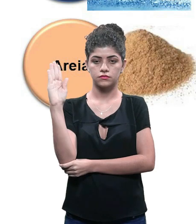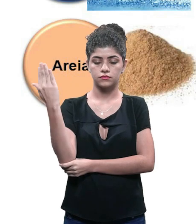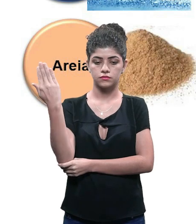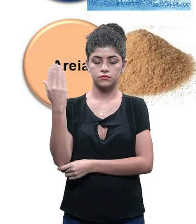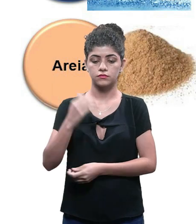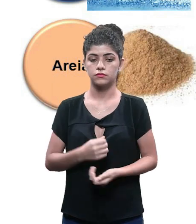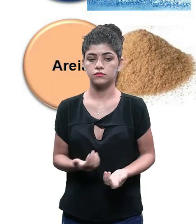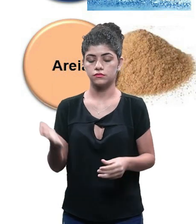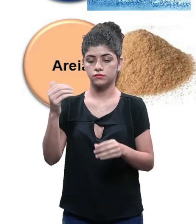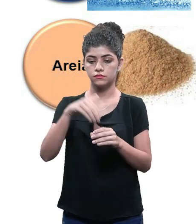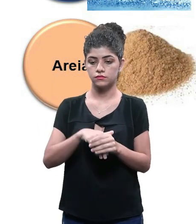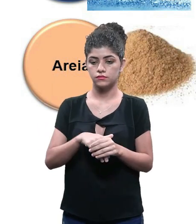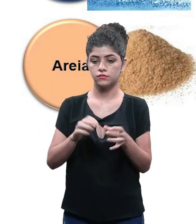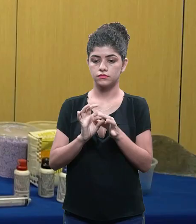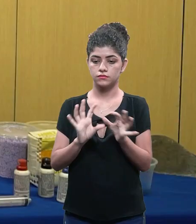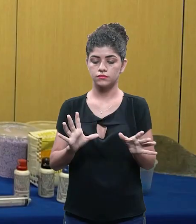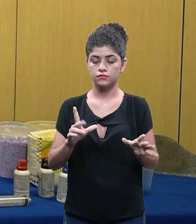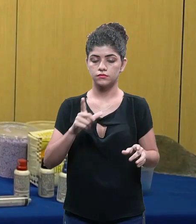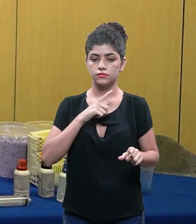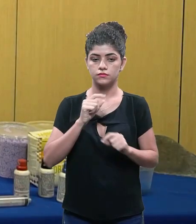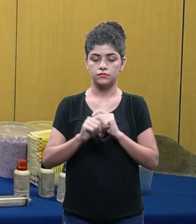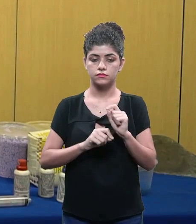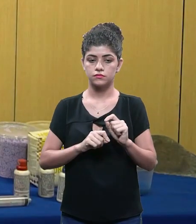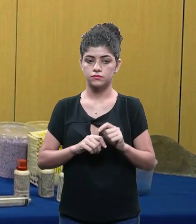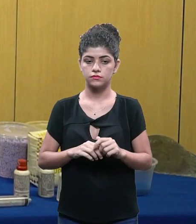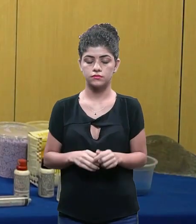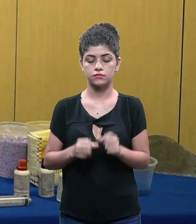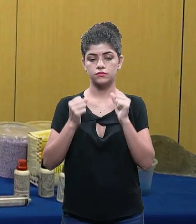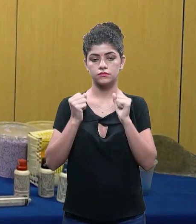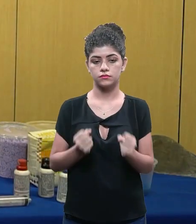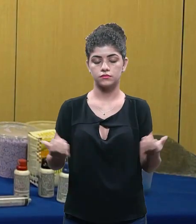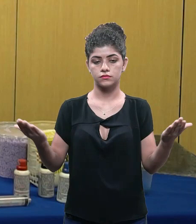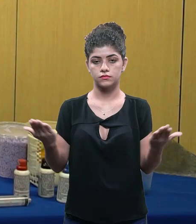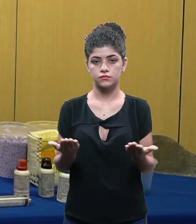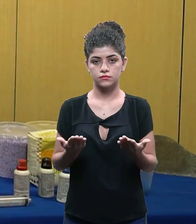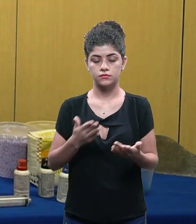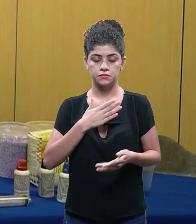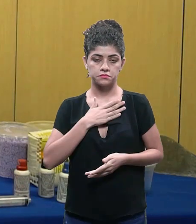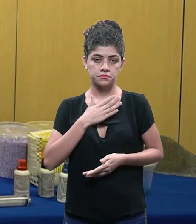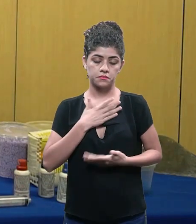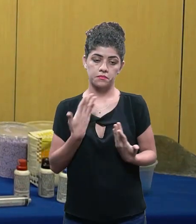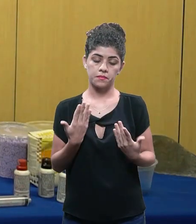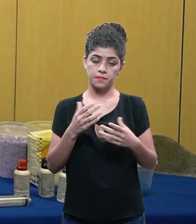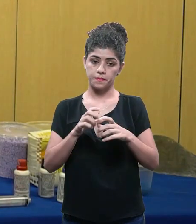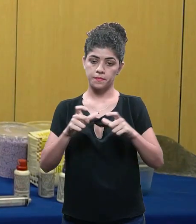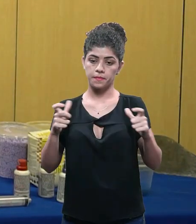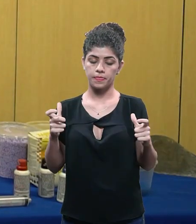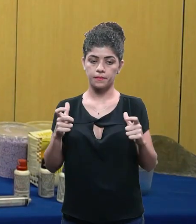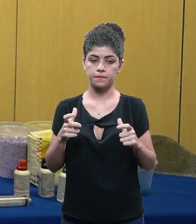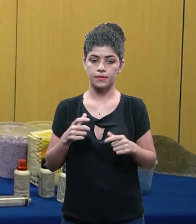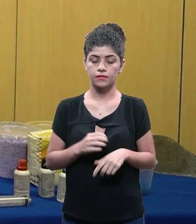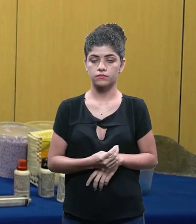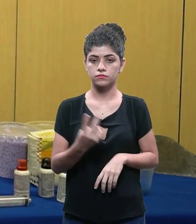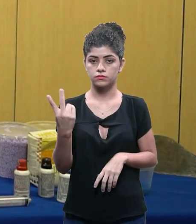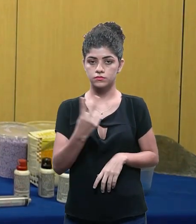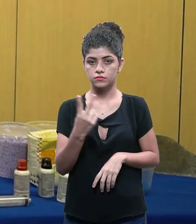resíduo de madeira ok? então dentro dessas possibilidades eu posso agora definir em mim a